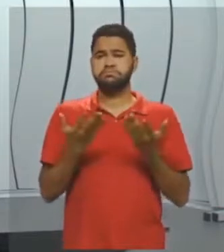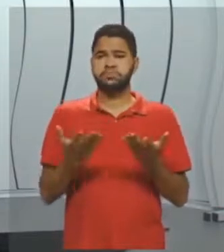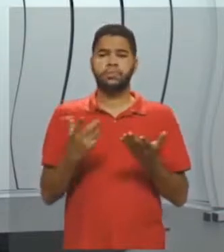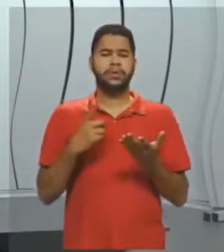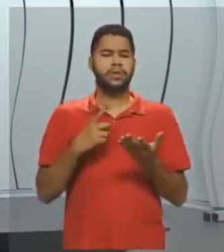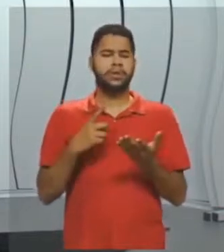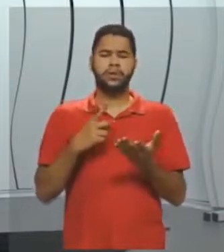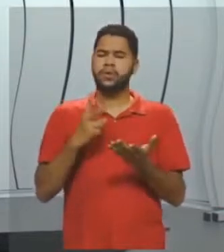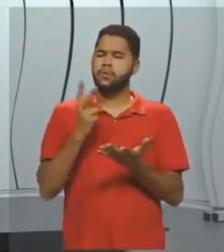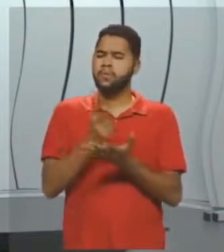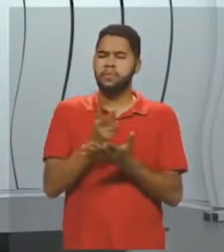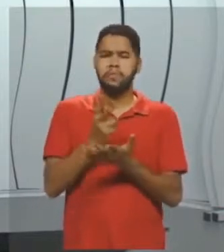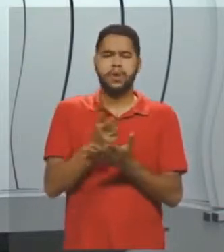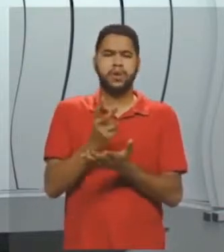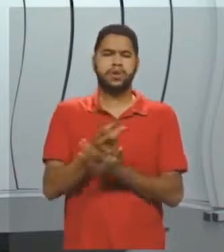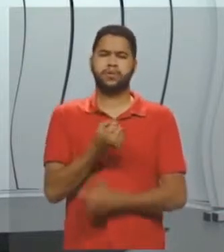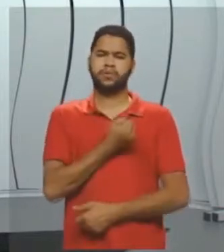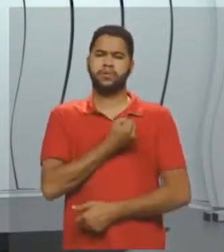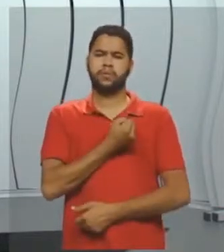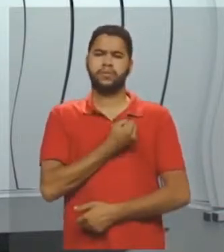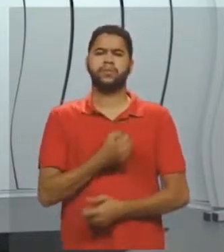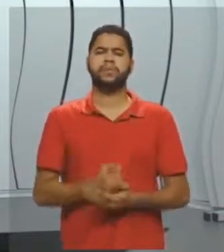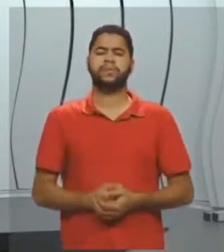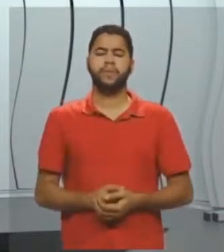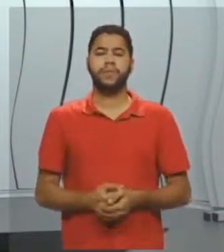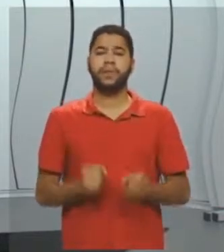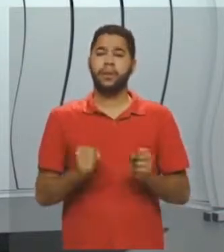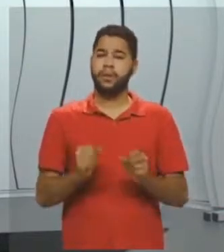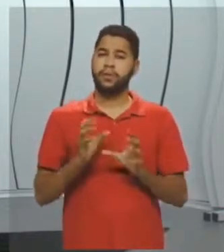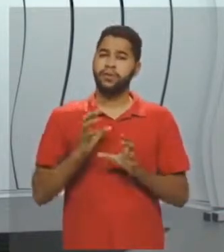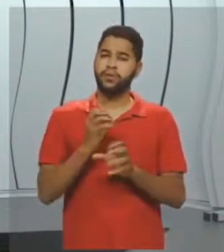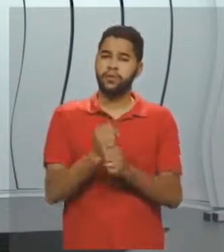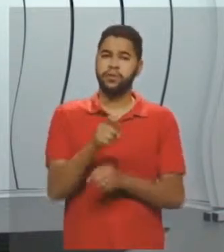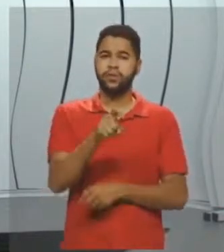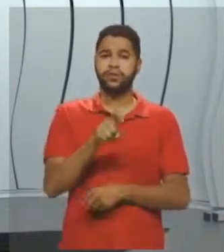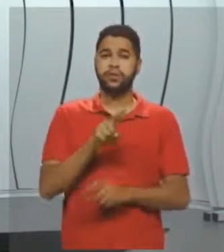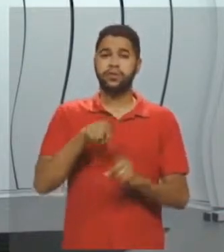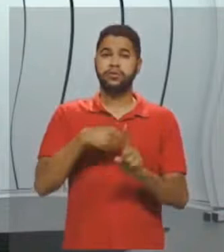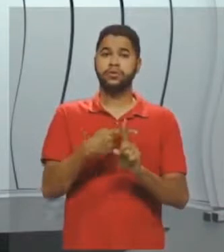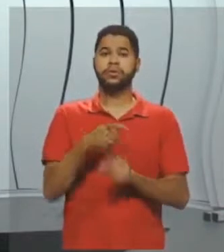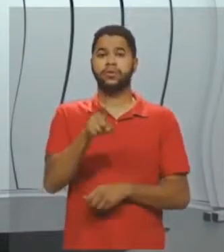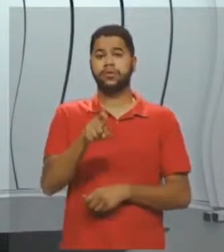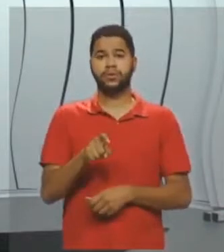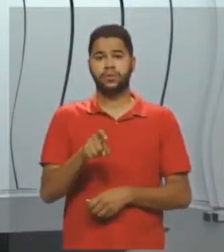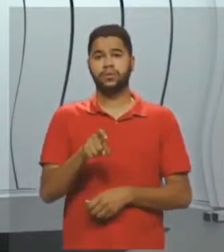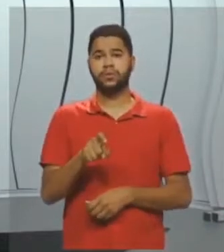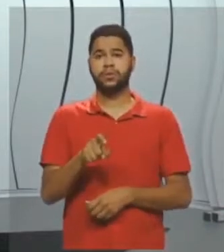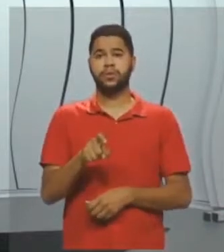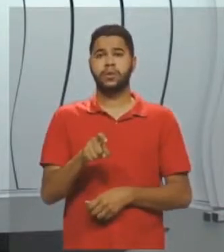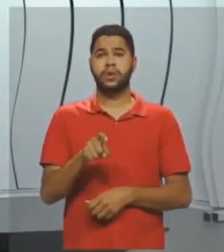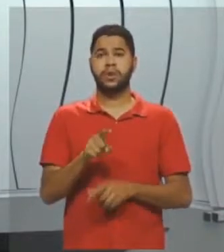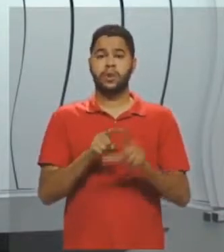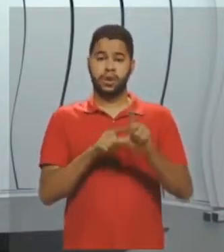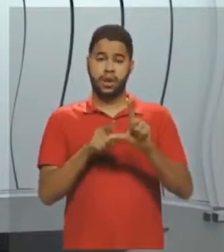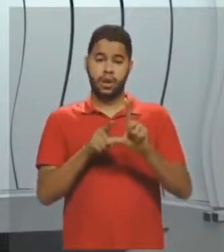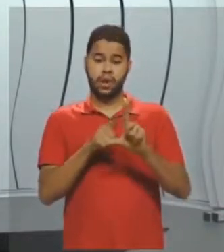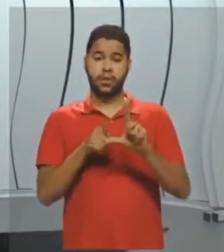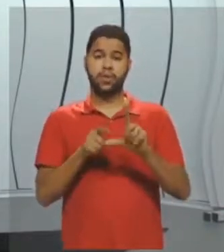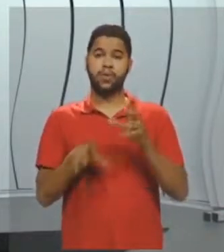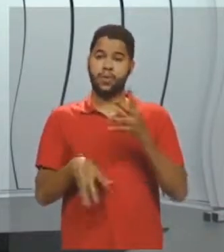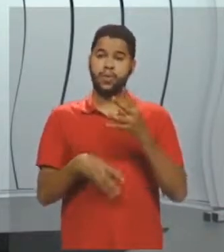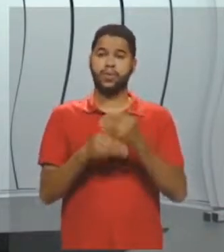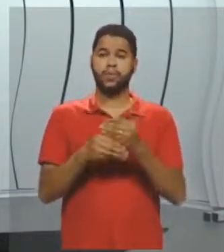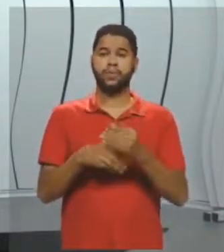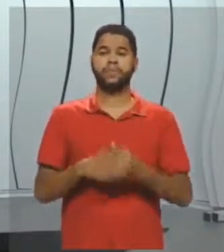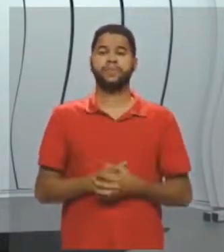no mesmo valor. Então, aqui eu posso somar X mais X, né? Que são ângulos complementares